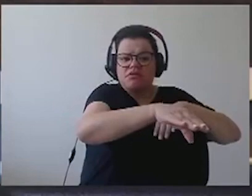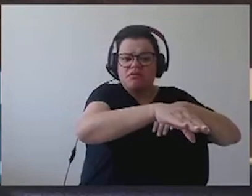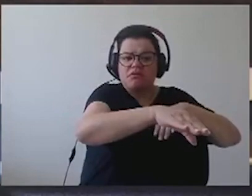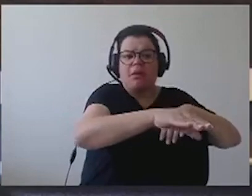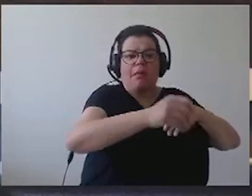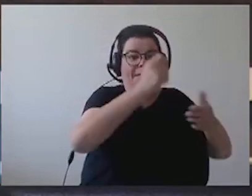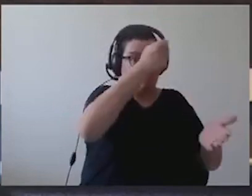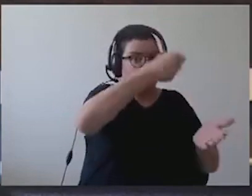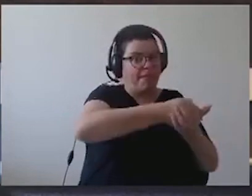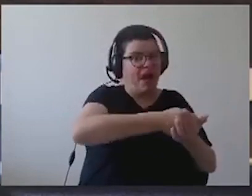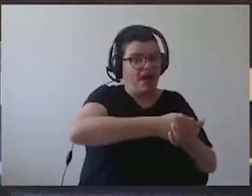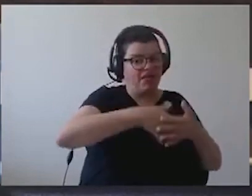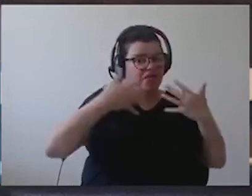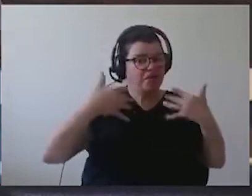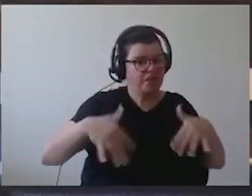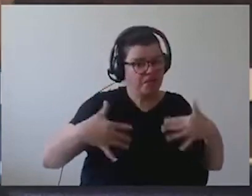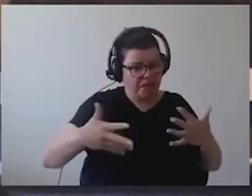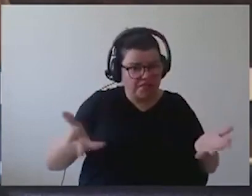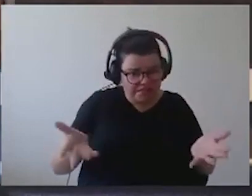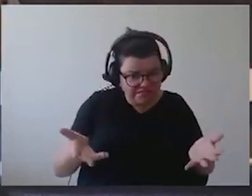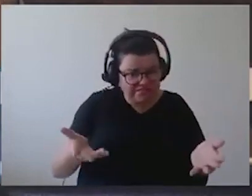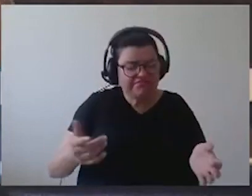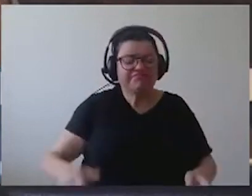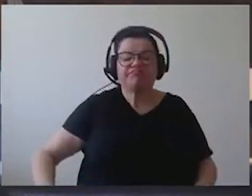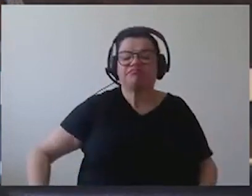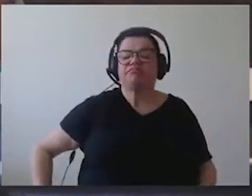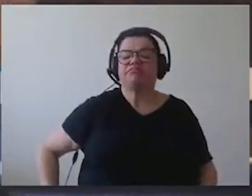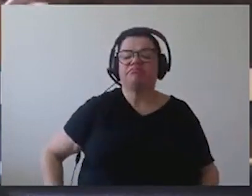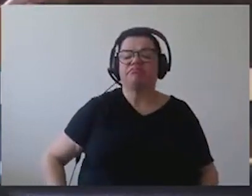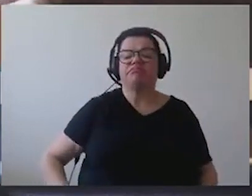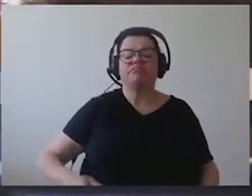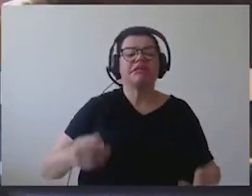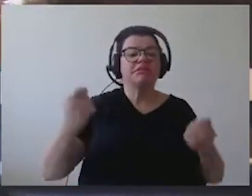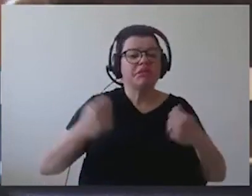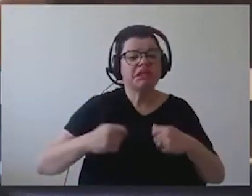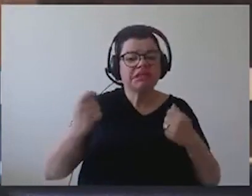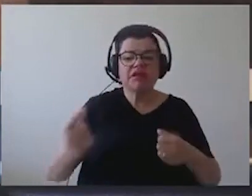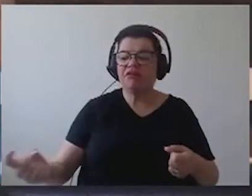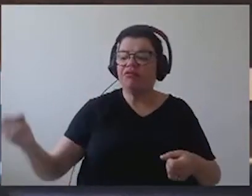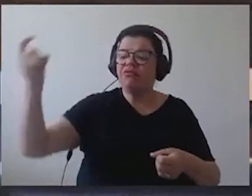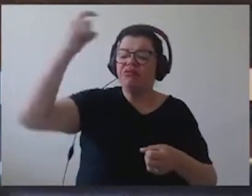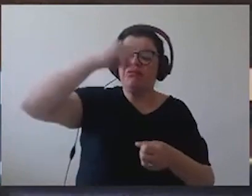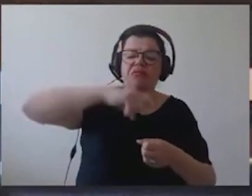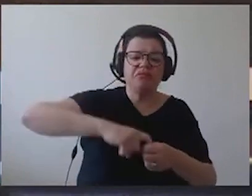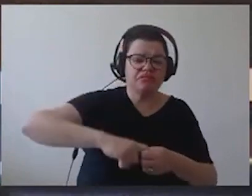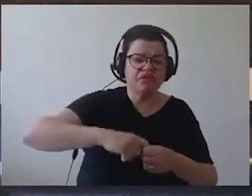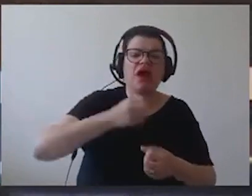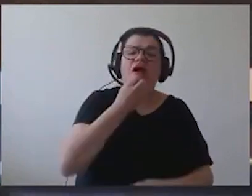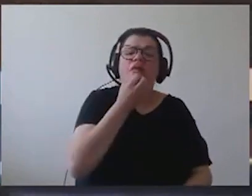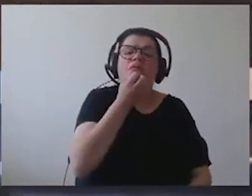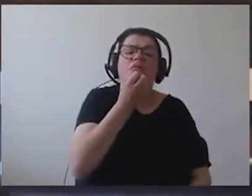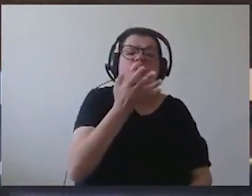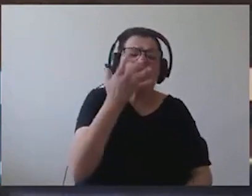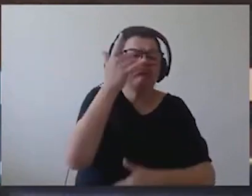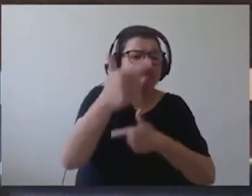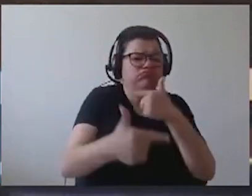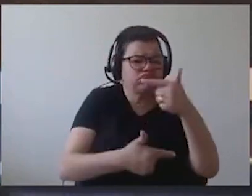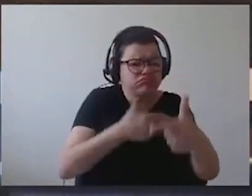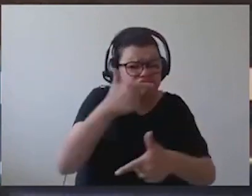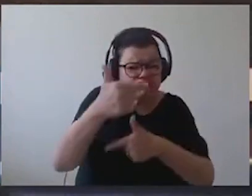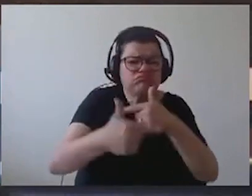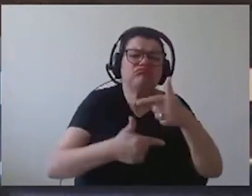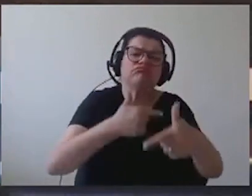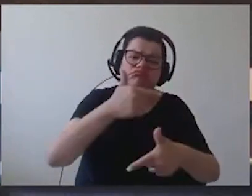eu acho que esse sistema, esse serviço era um bom serviço prestado à cidade de Curitiba,